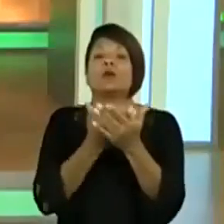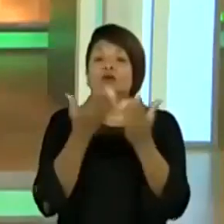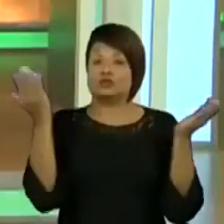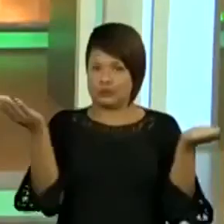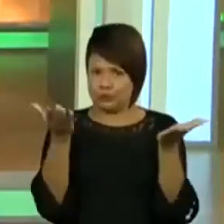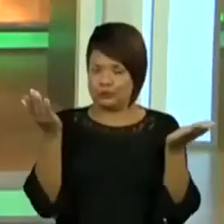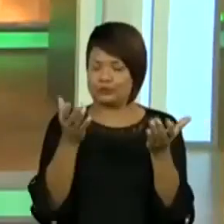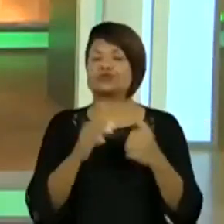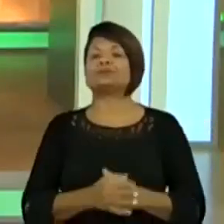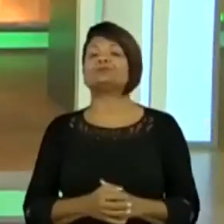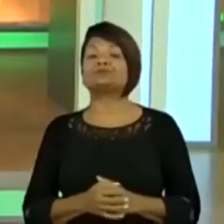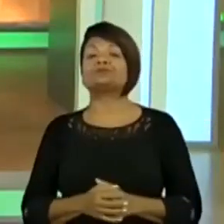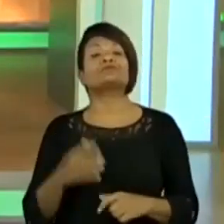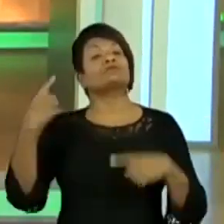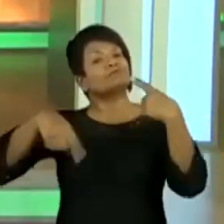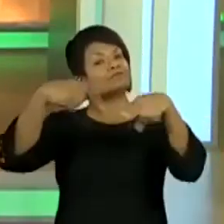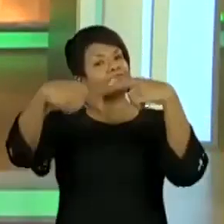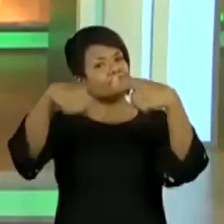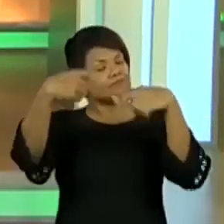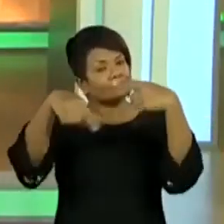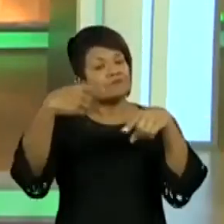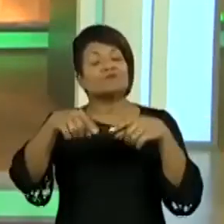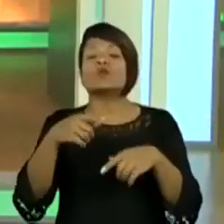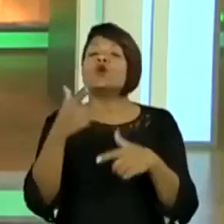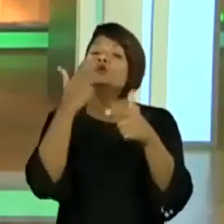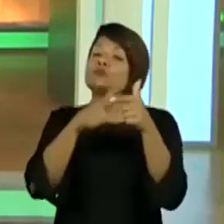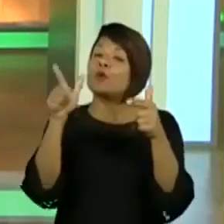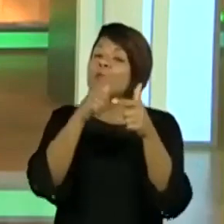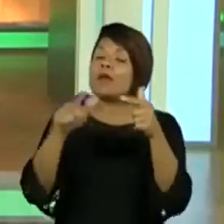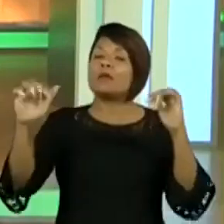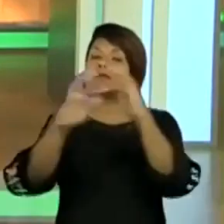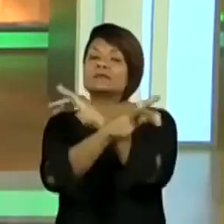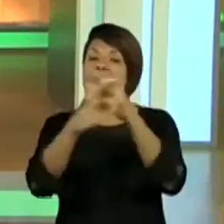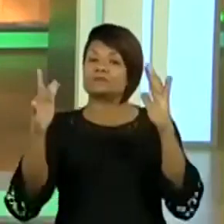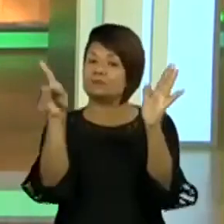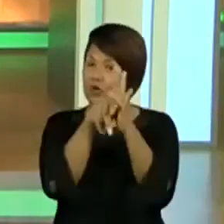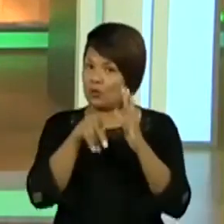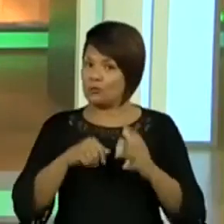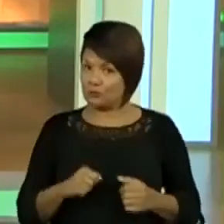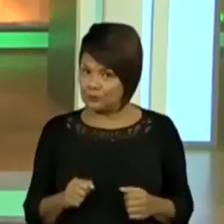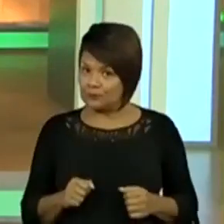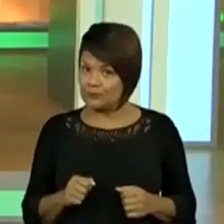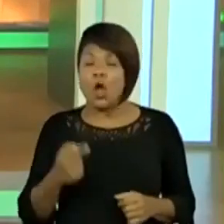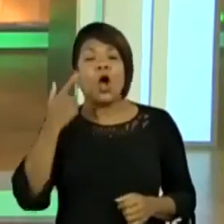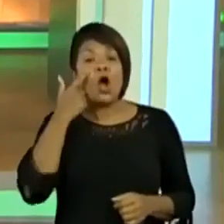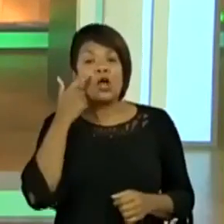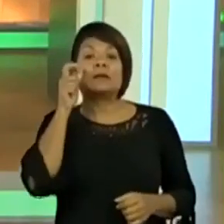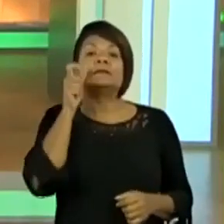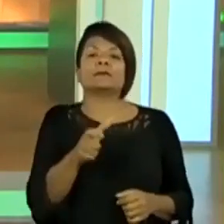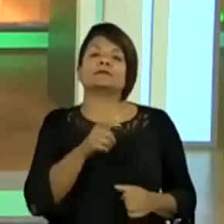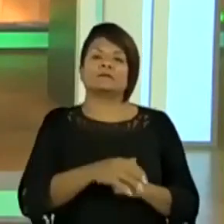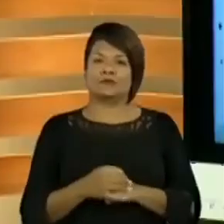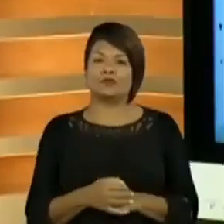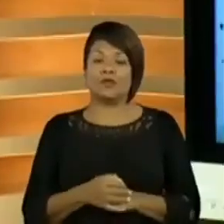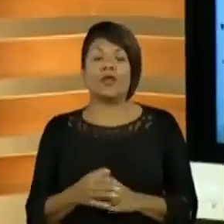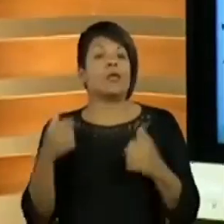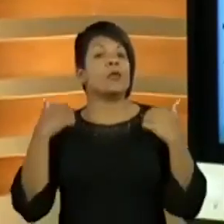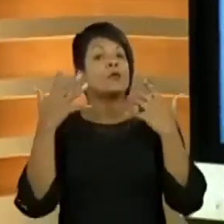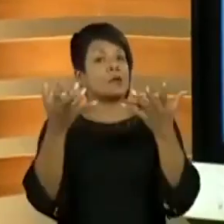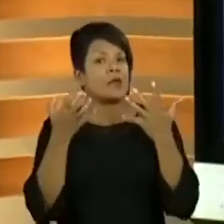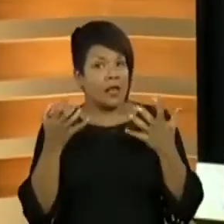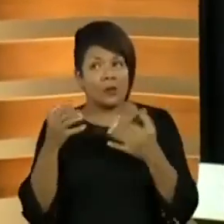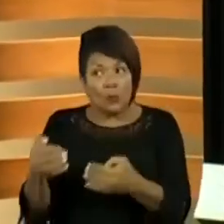Grandes Mestres, nós vamos discutir os problemas urbanos. Olha que interessante. Eu quero que agora, no